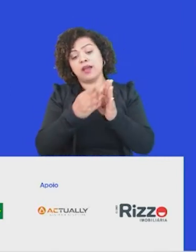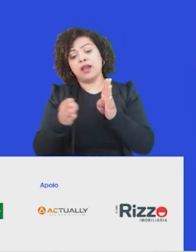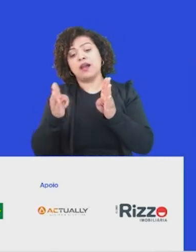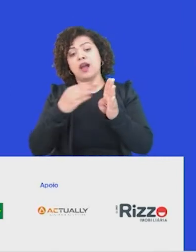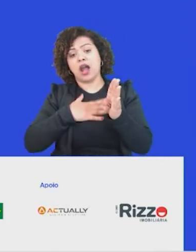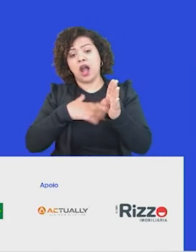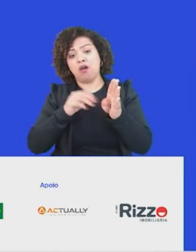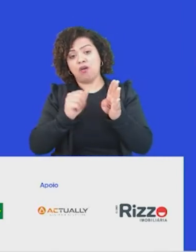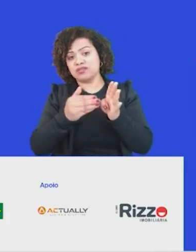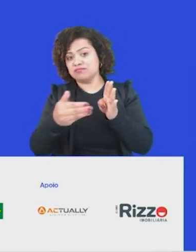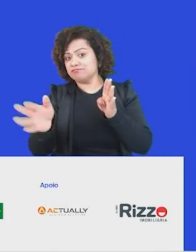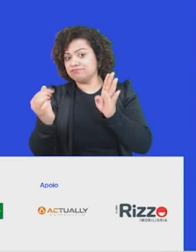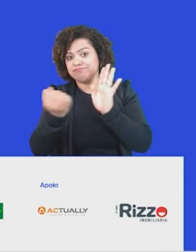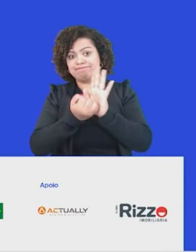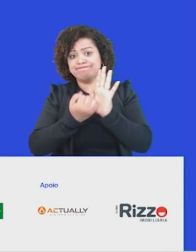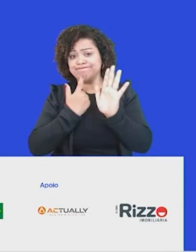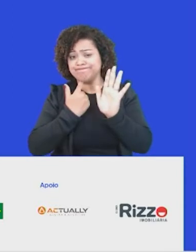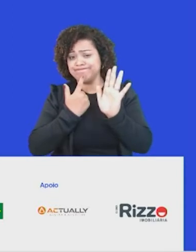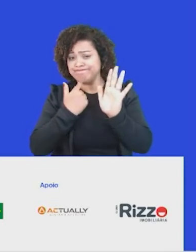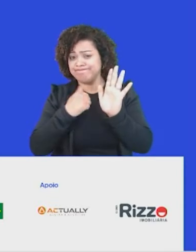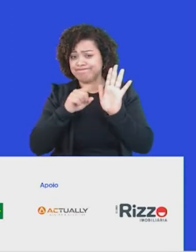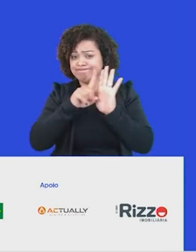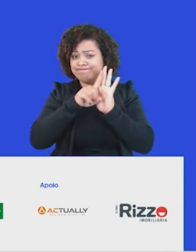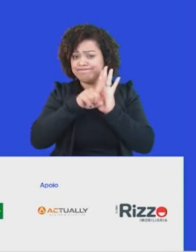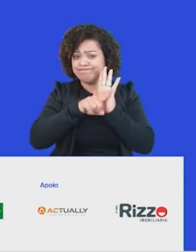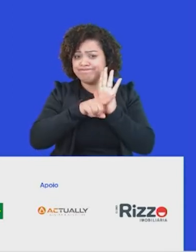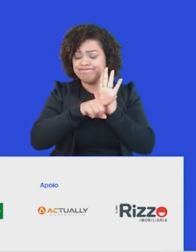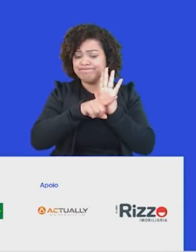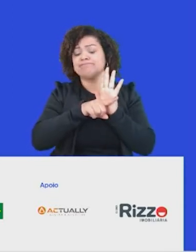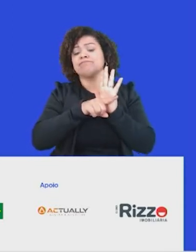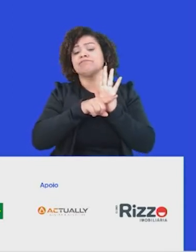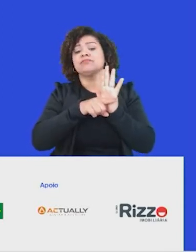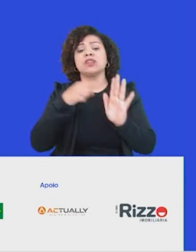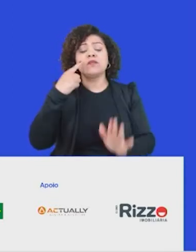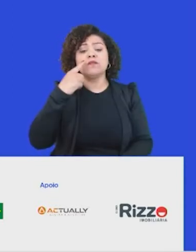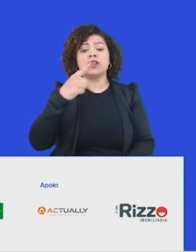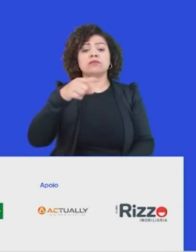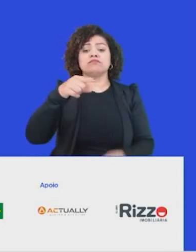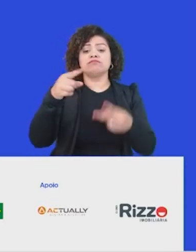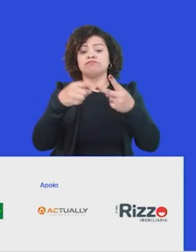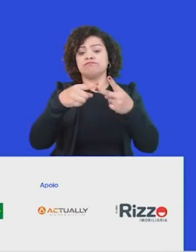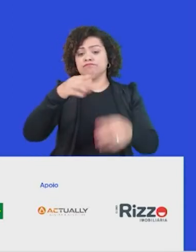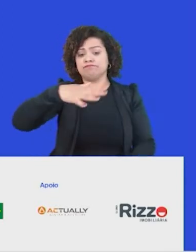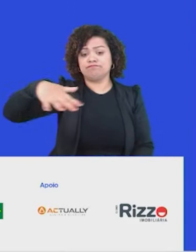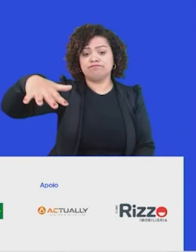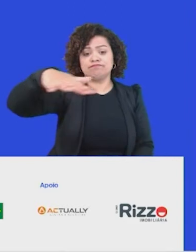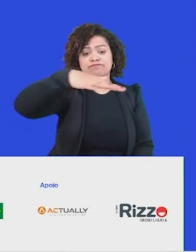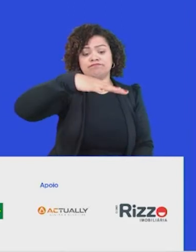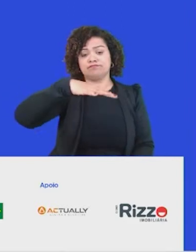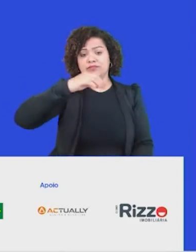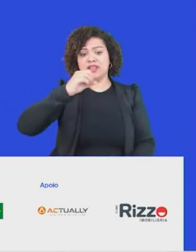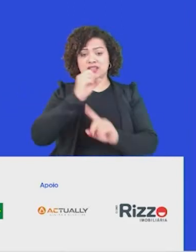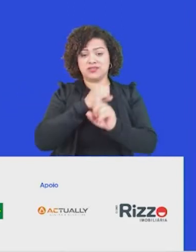ambientalmente falando, né. Quando a gente olha do ponto de vista social, a sociedade hoje tem um desequilíbrio muito